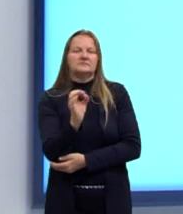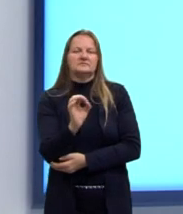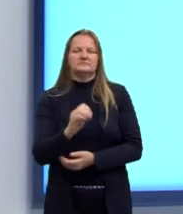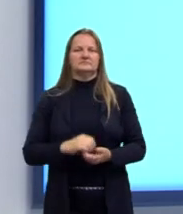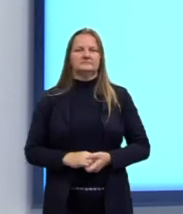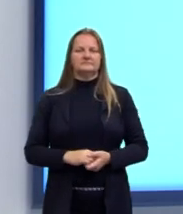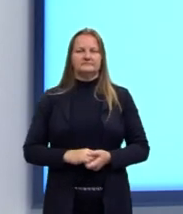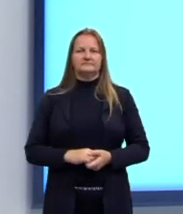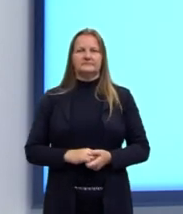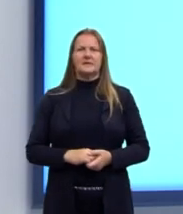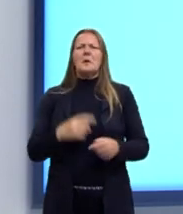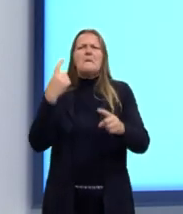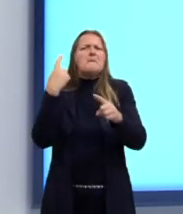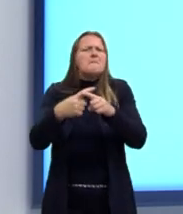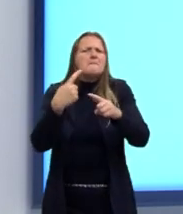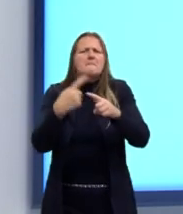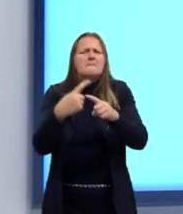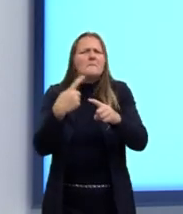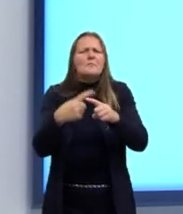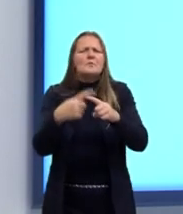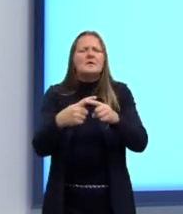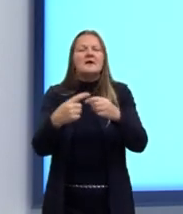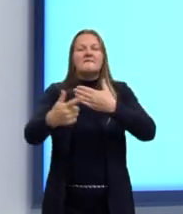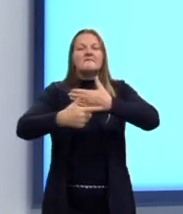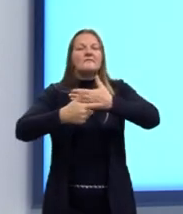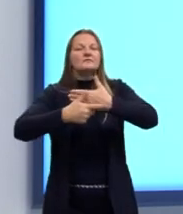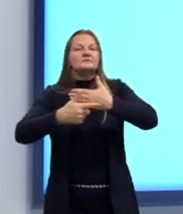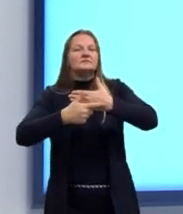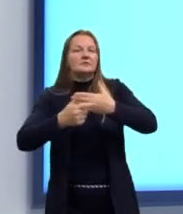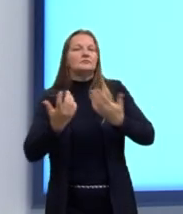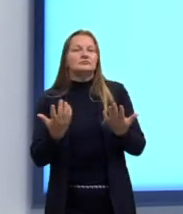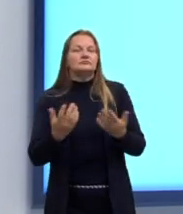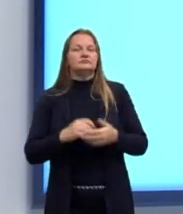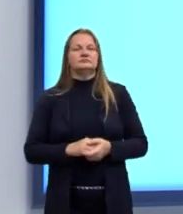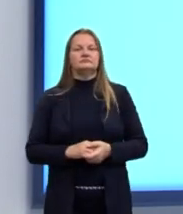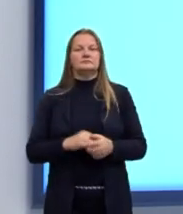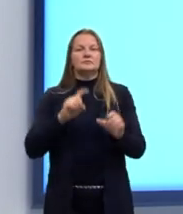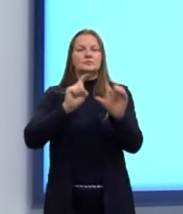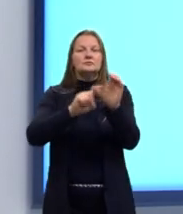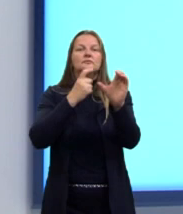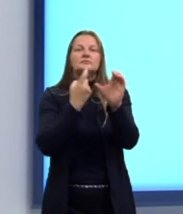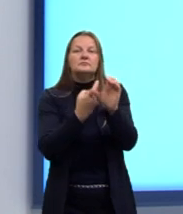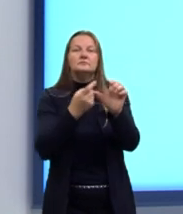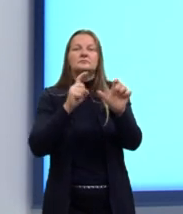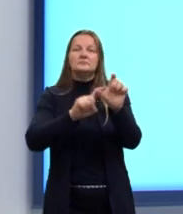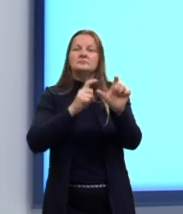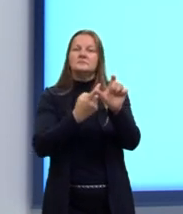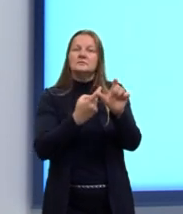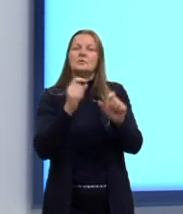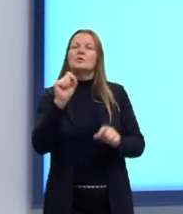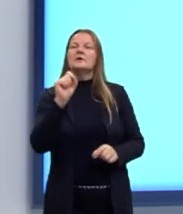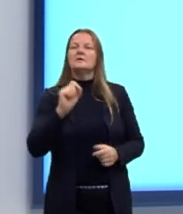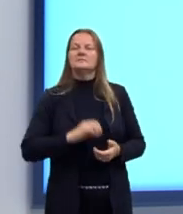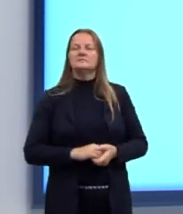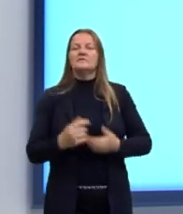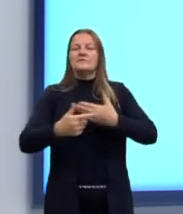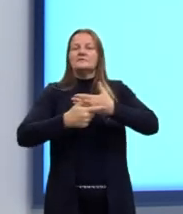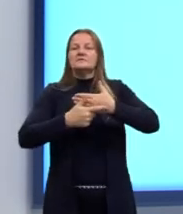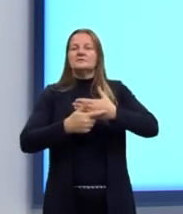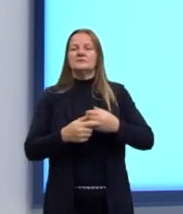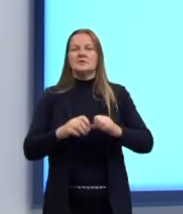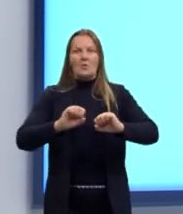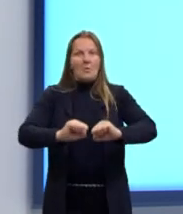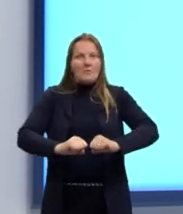Para que serve uma expressão idiomática? Ela pode dar